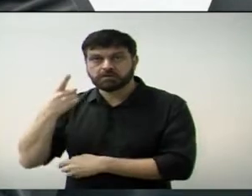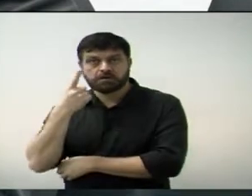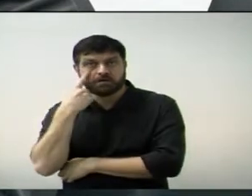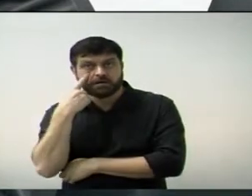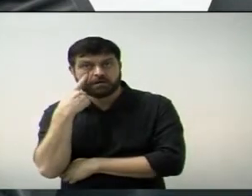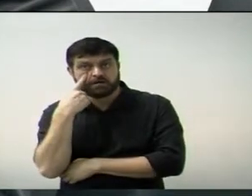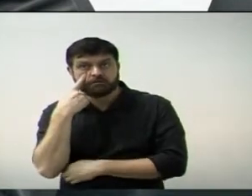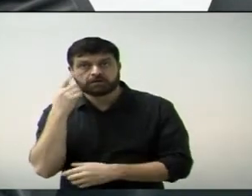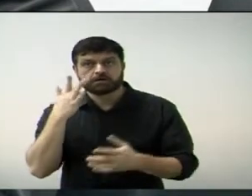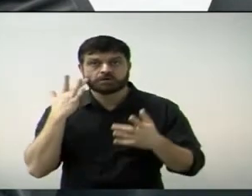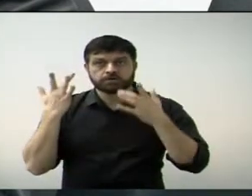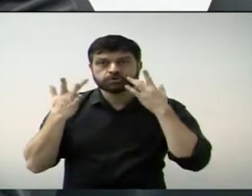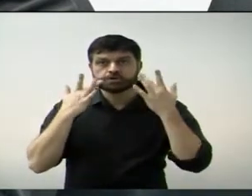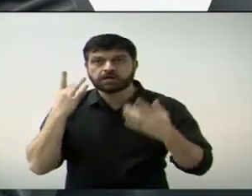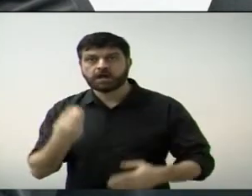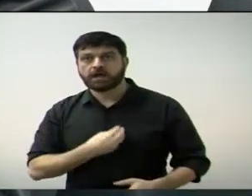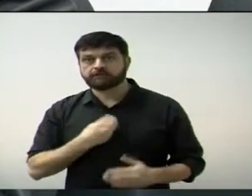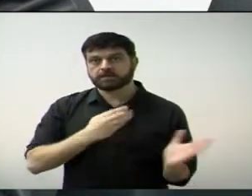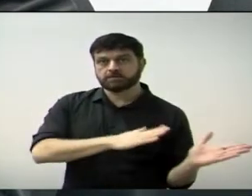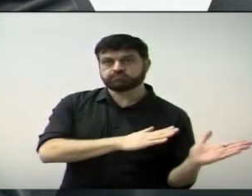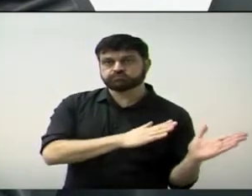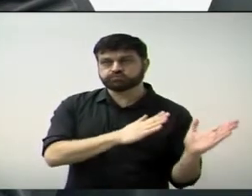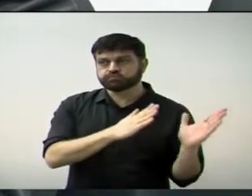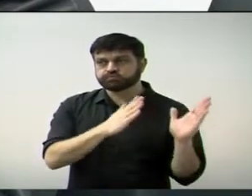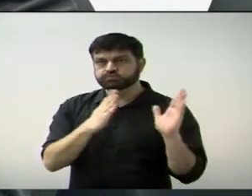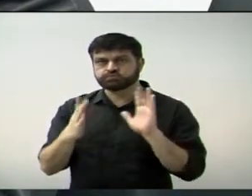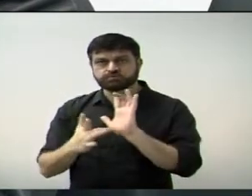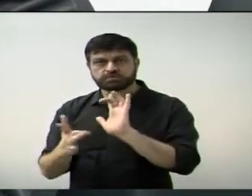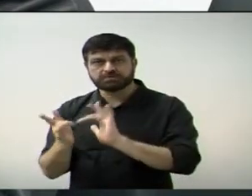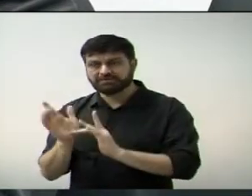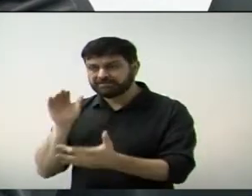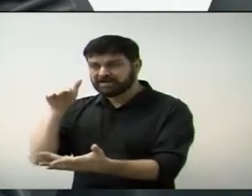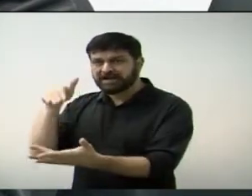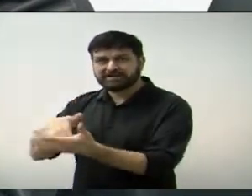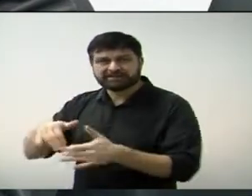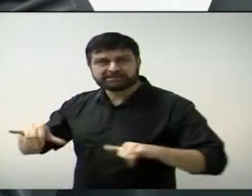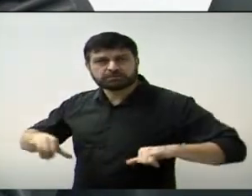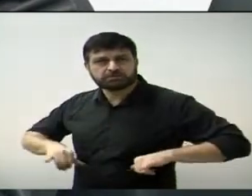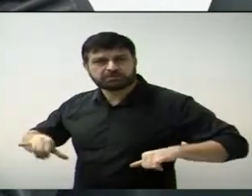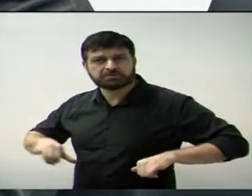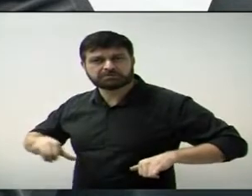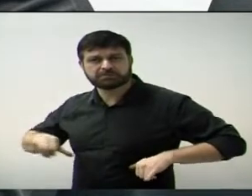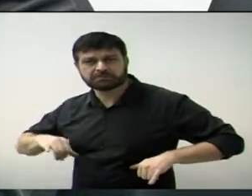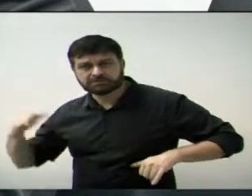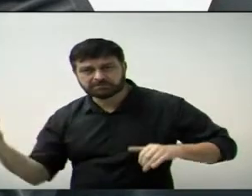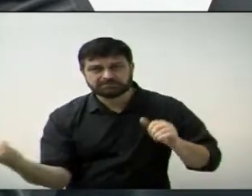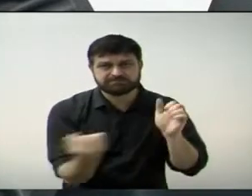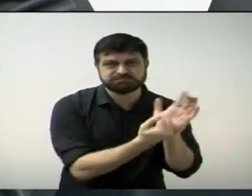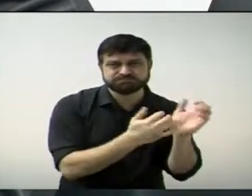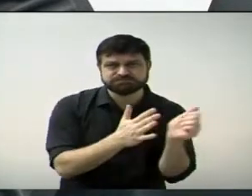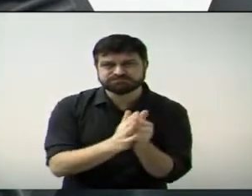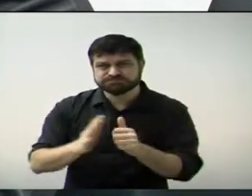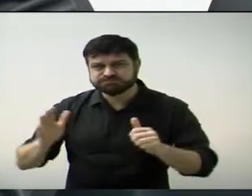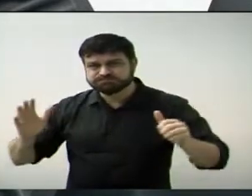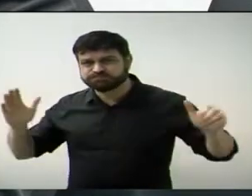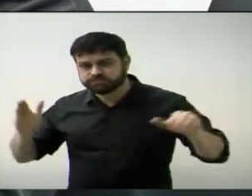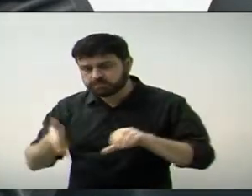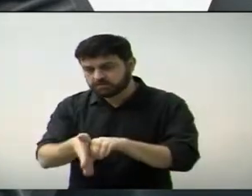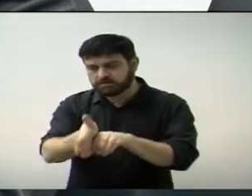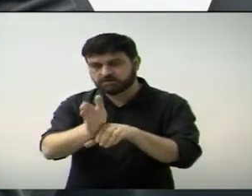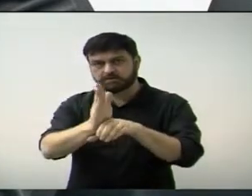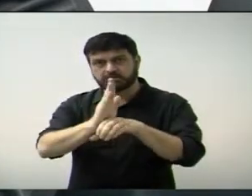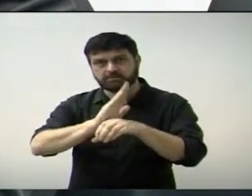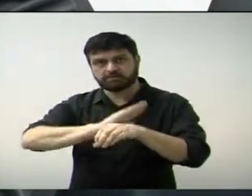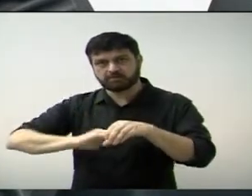bíblicas sobre a vida de Jesus, seu sofrimento e redenção, queda e superação,